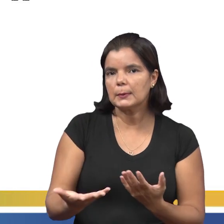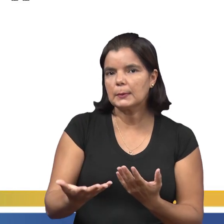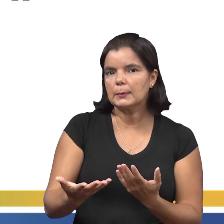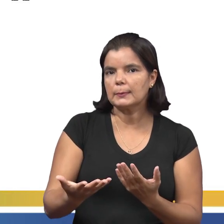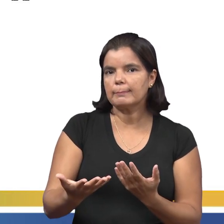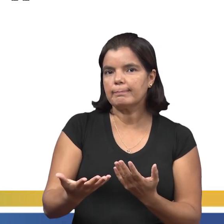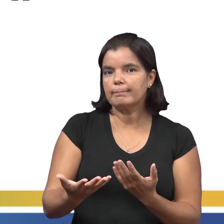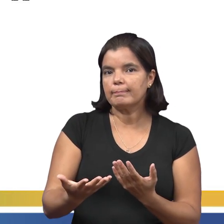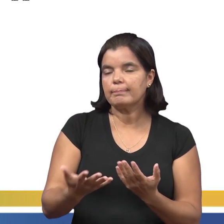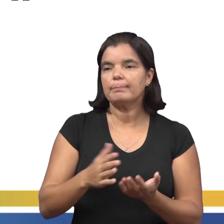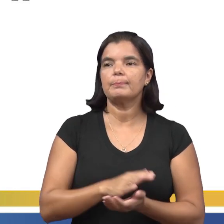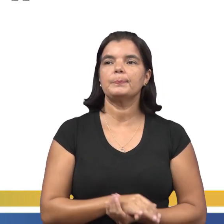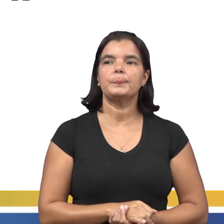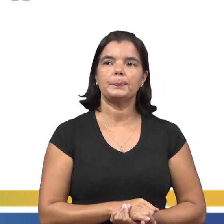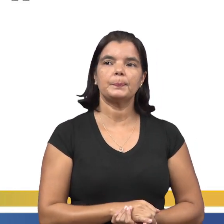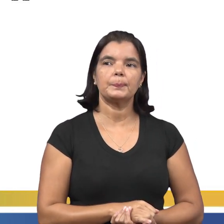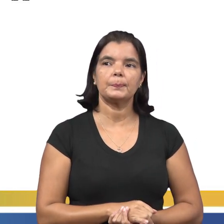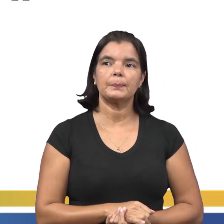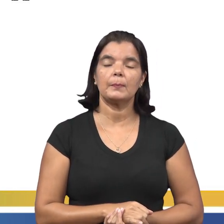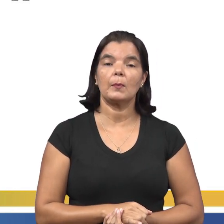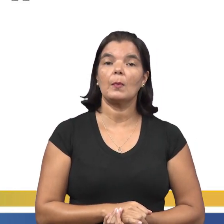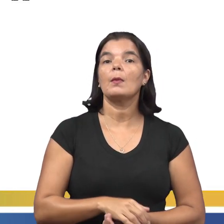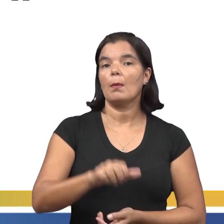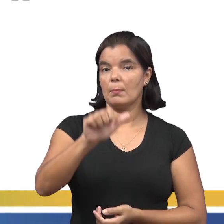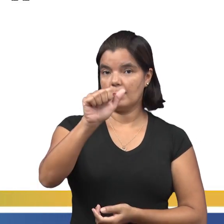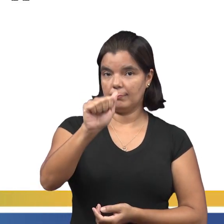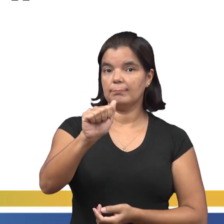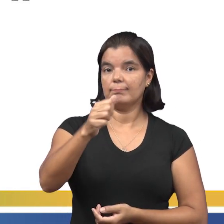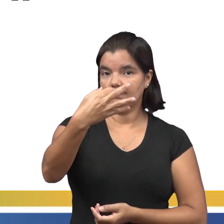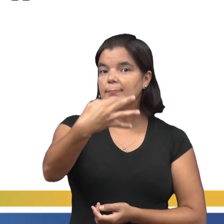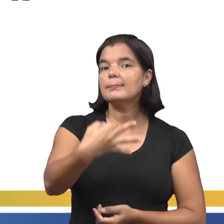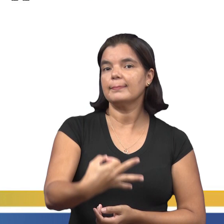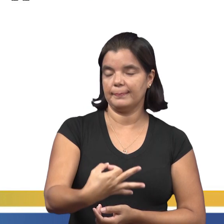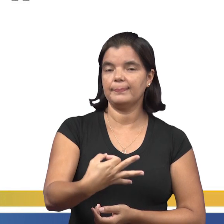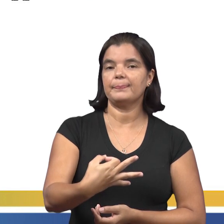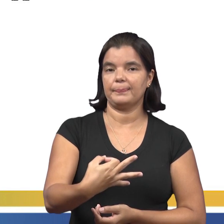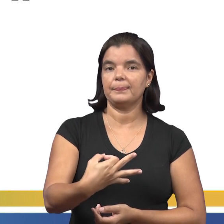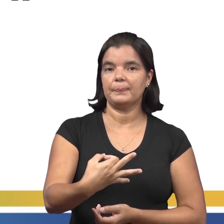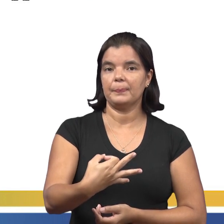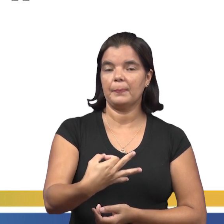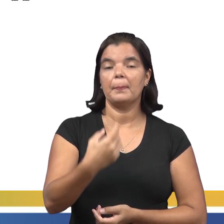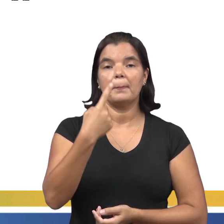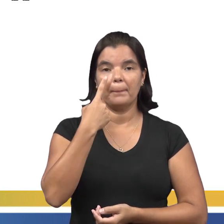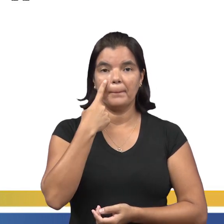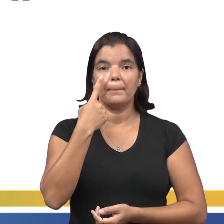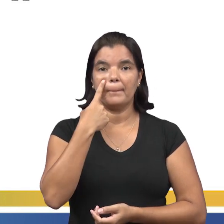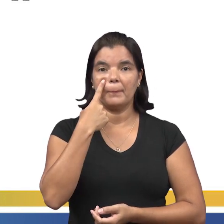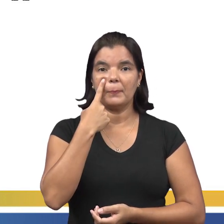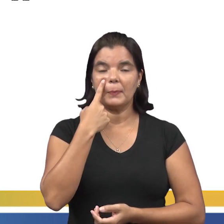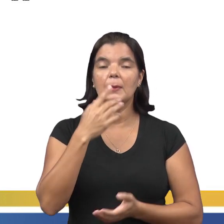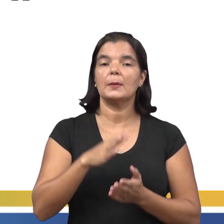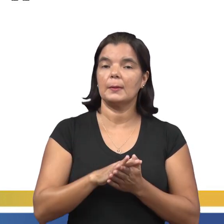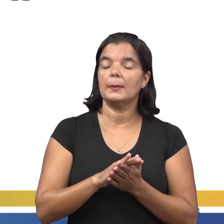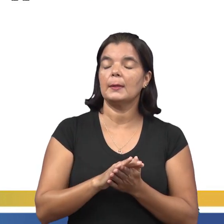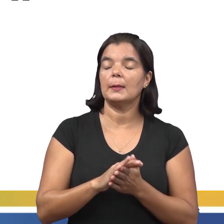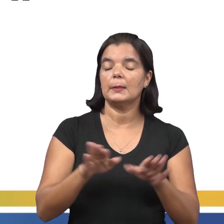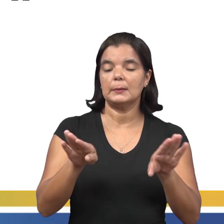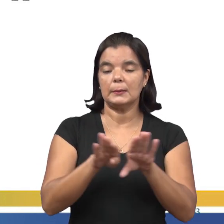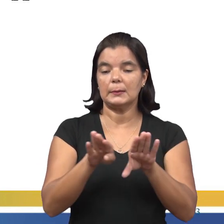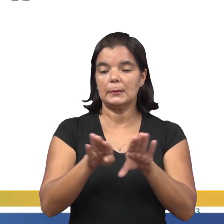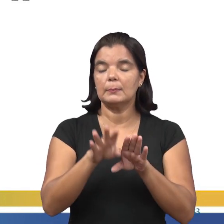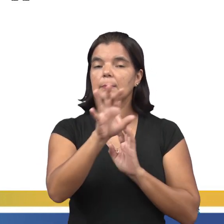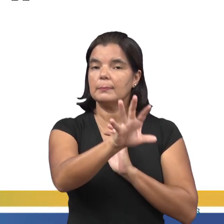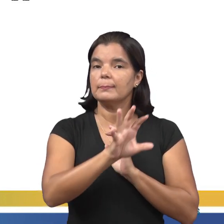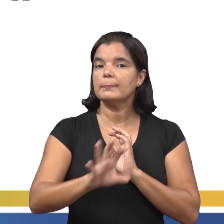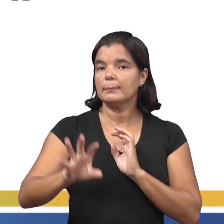afirmativa que está correta. De cara, é a opção A, de acordo com os dados percentuais, distribuído de acordo com